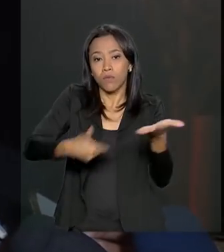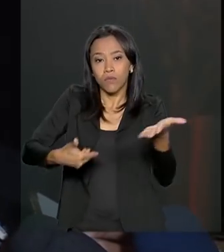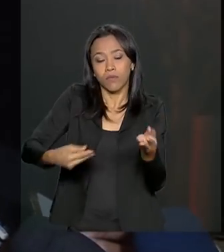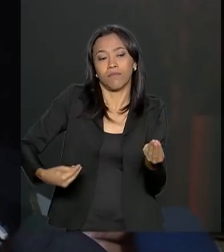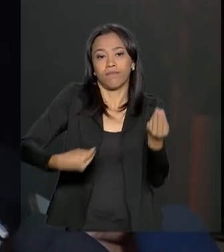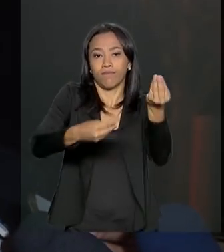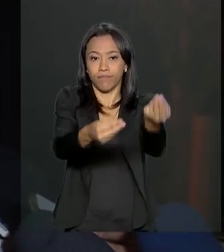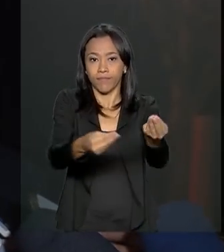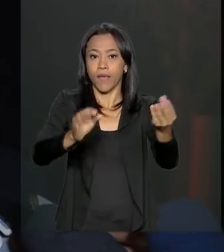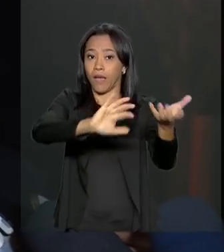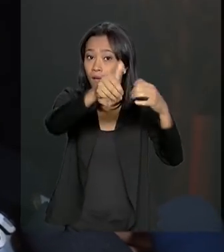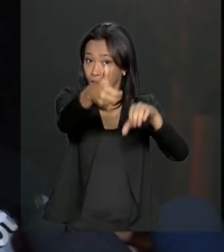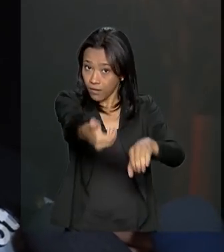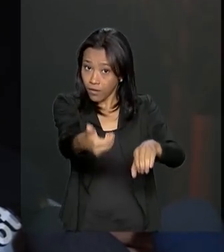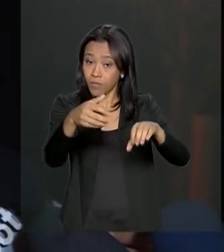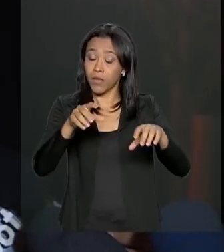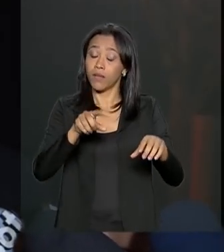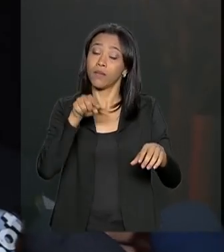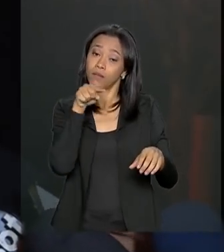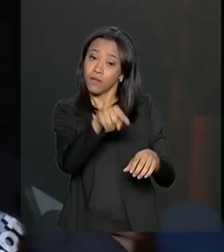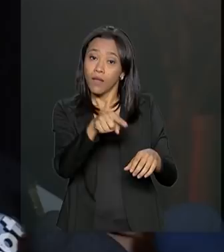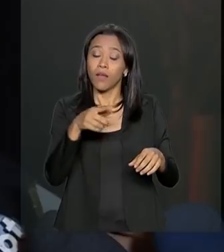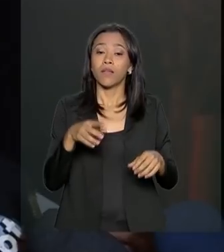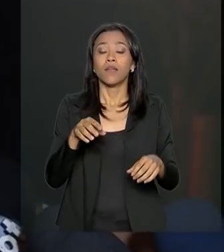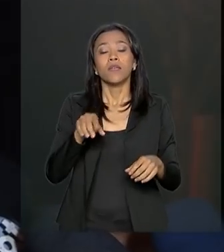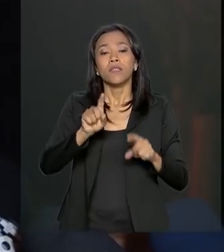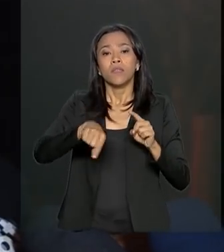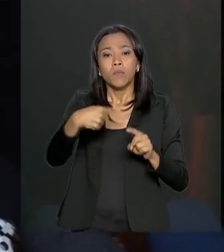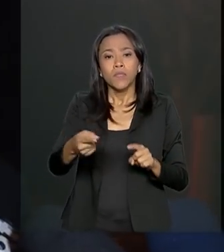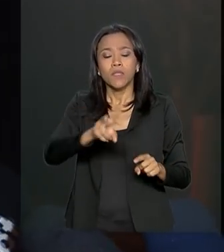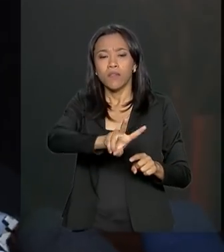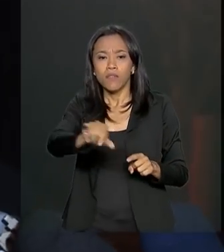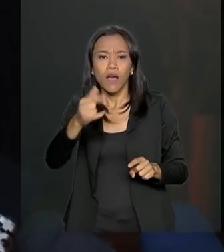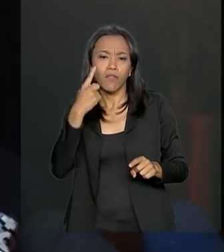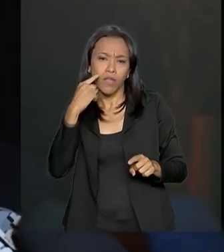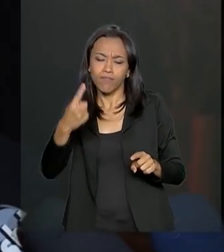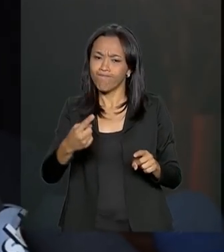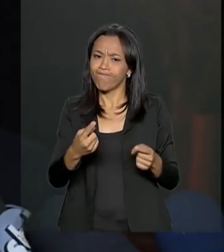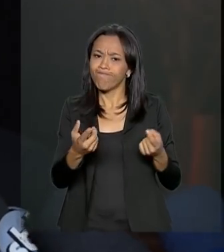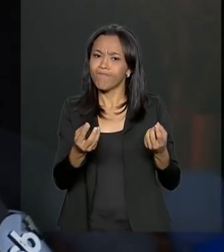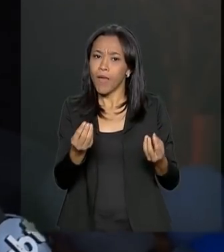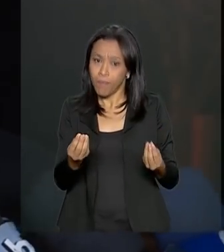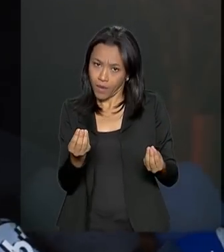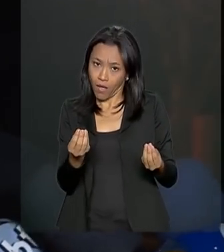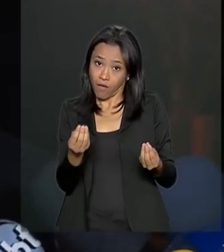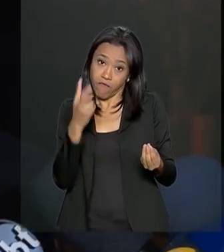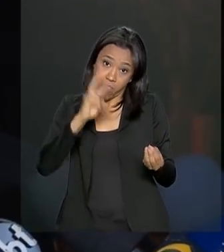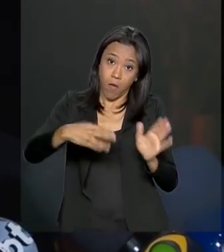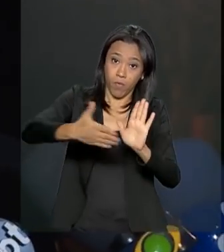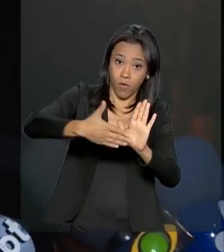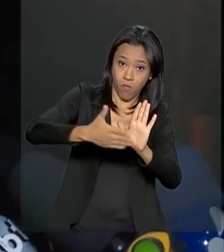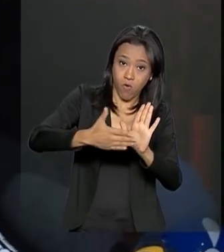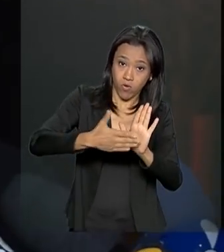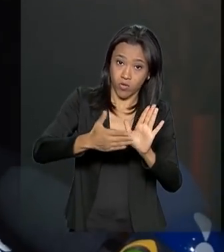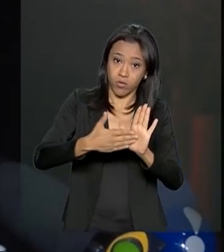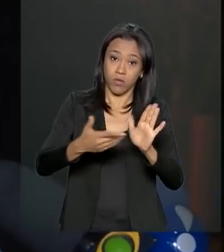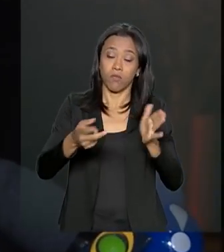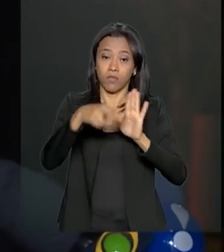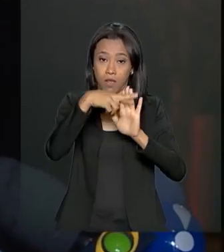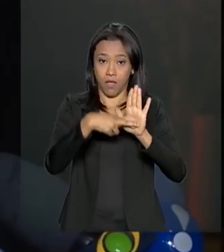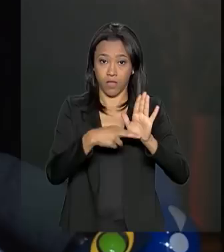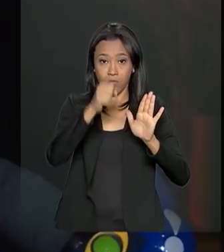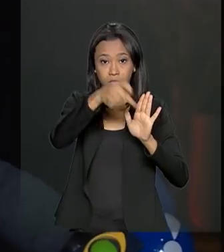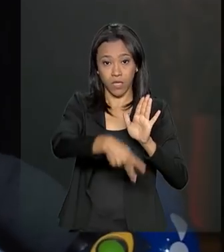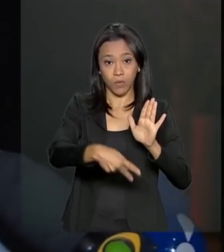o toque e a liderança que lhe é peculiar para a aprovação, não apenas da proposta referente aos militares, mas